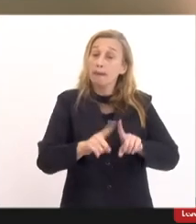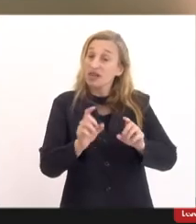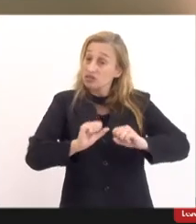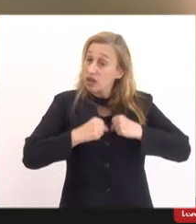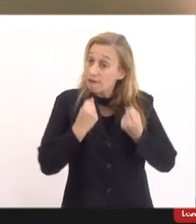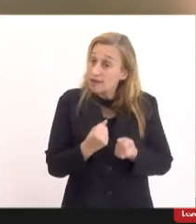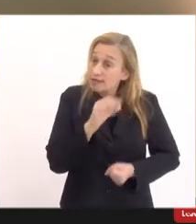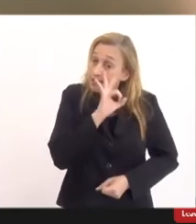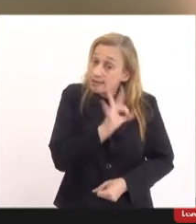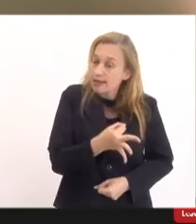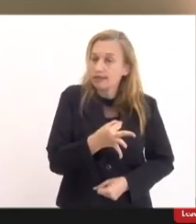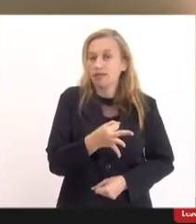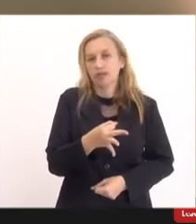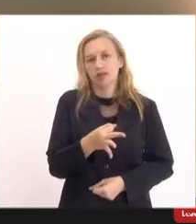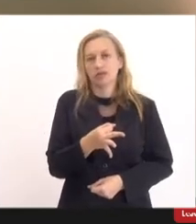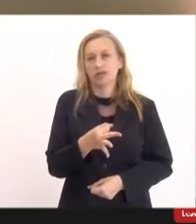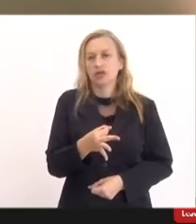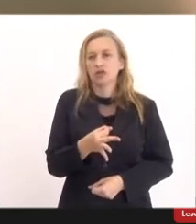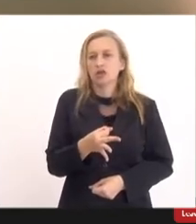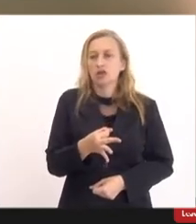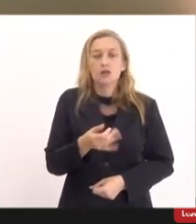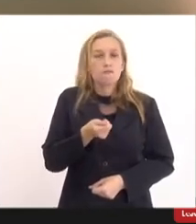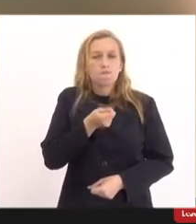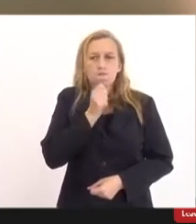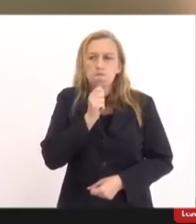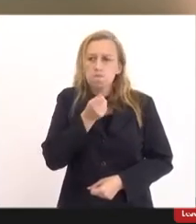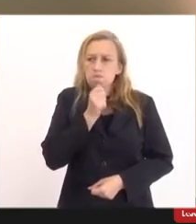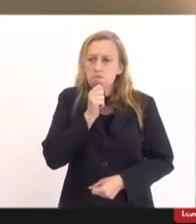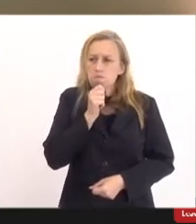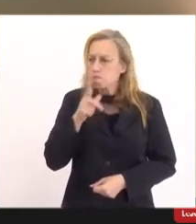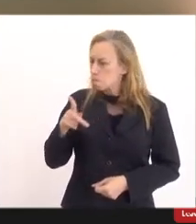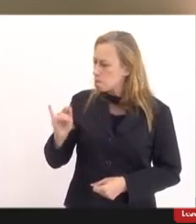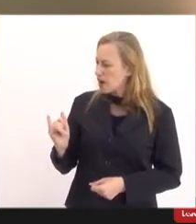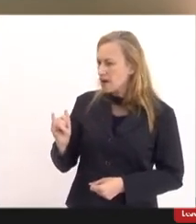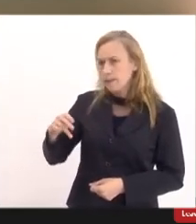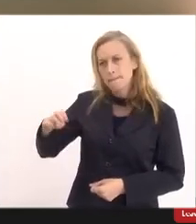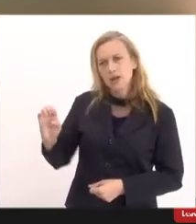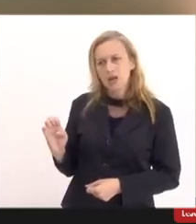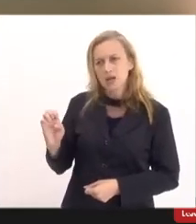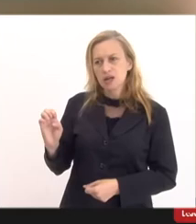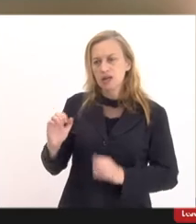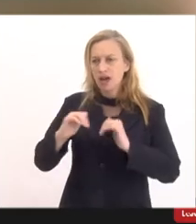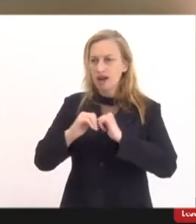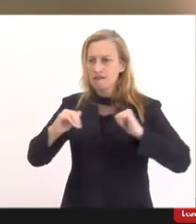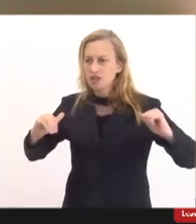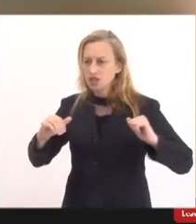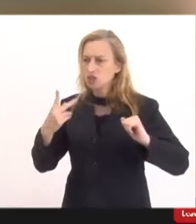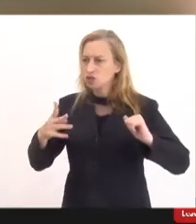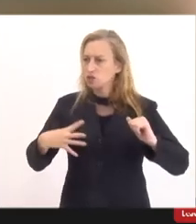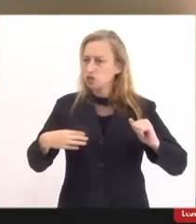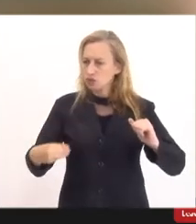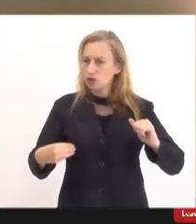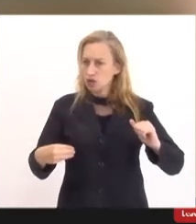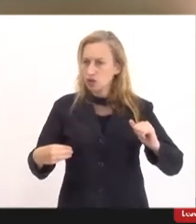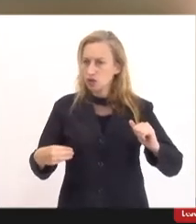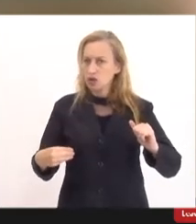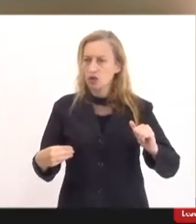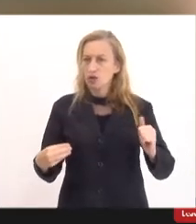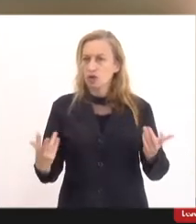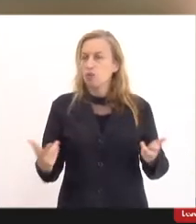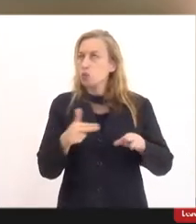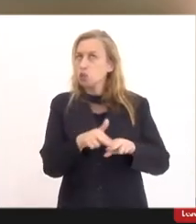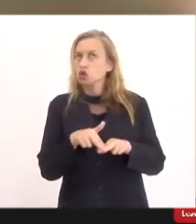veementemente que nenhum pai ou mãe seja afastado do seu filho sob o argumento de que